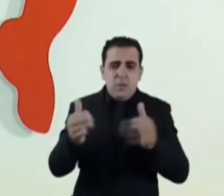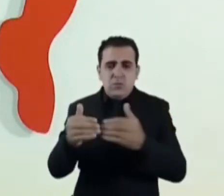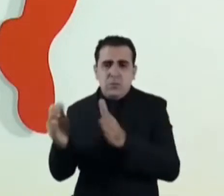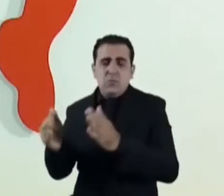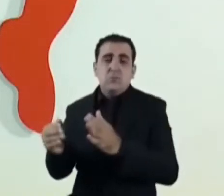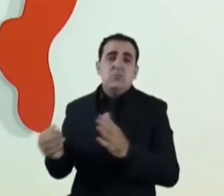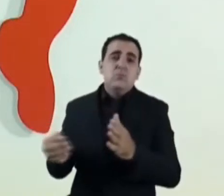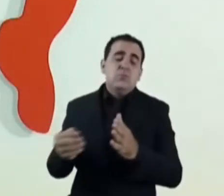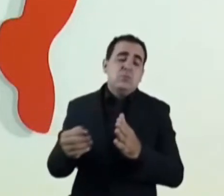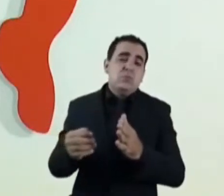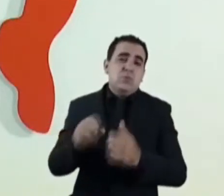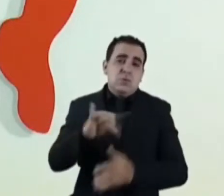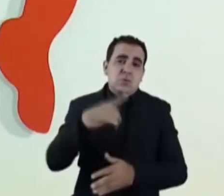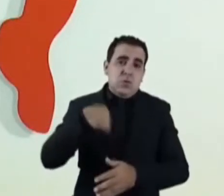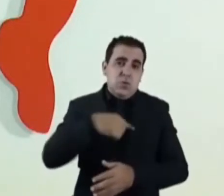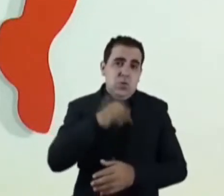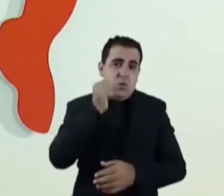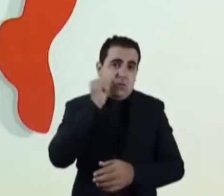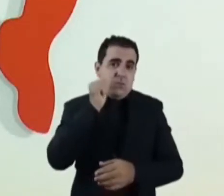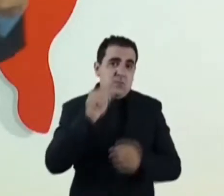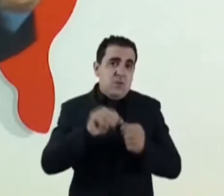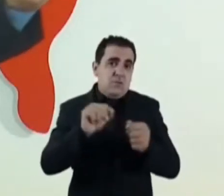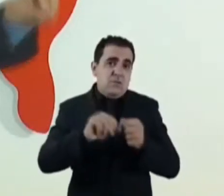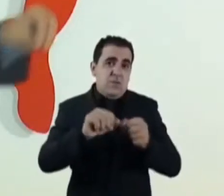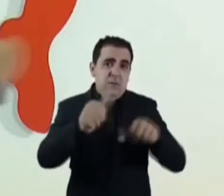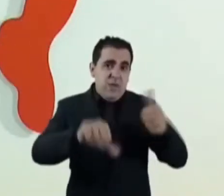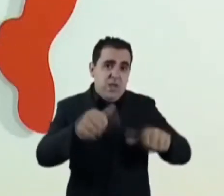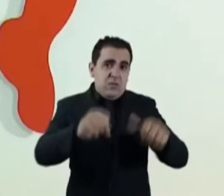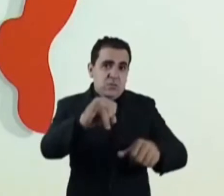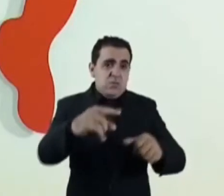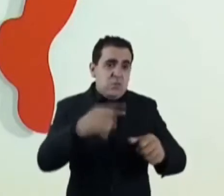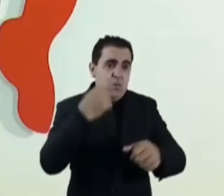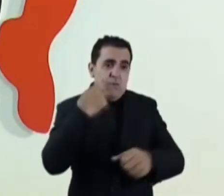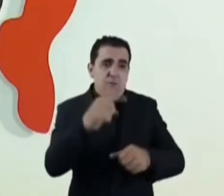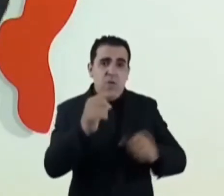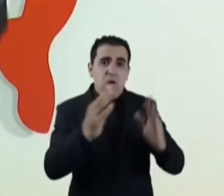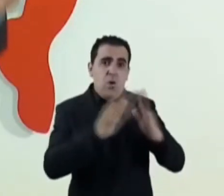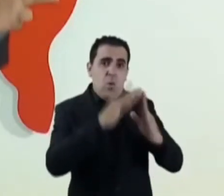Se nós avaliarmos que os hospitais estão novamente